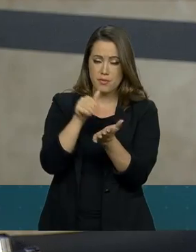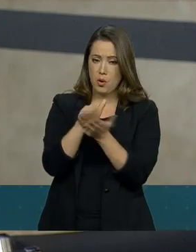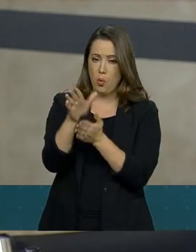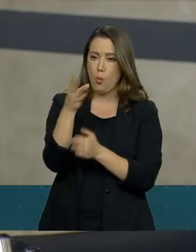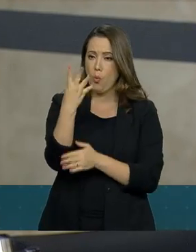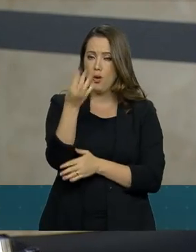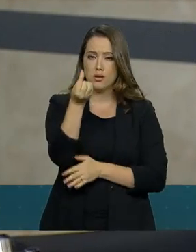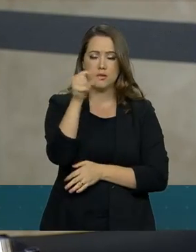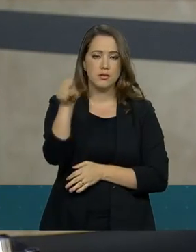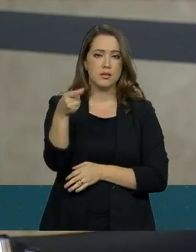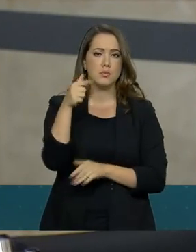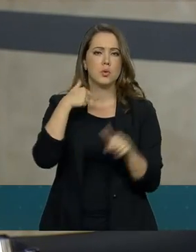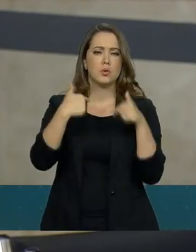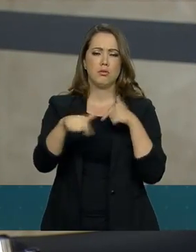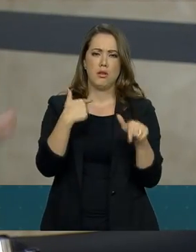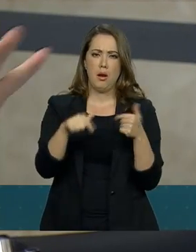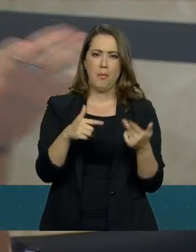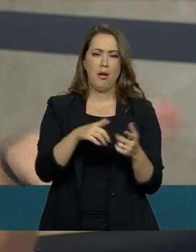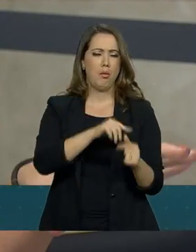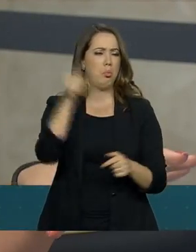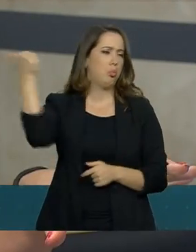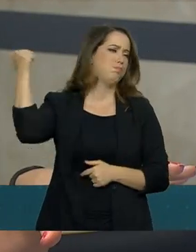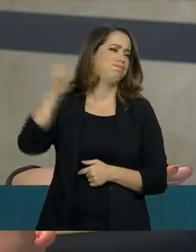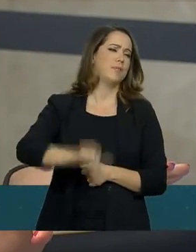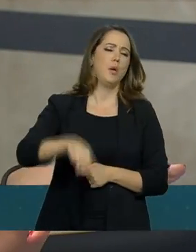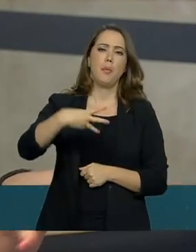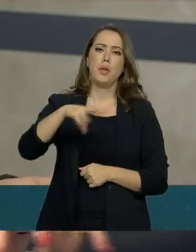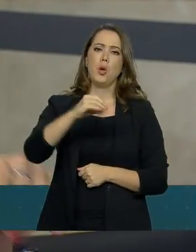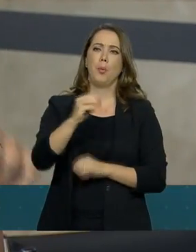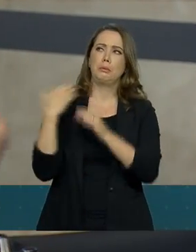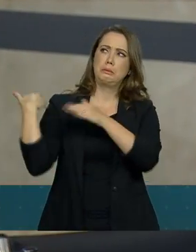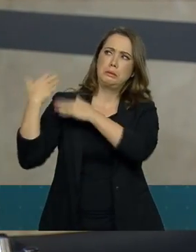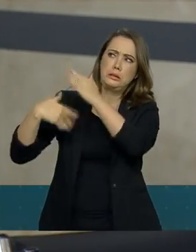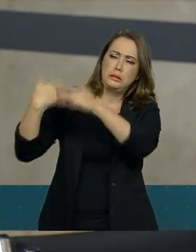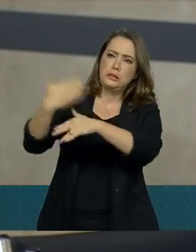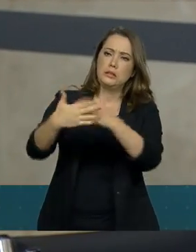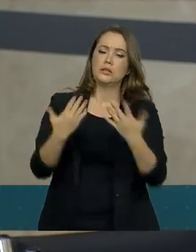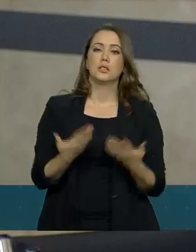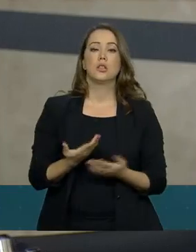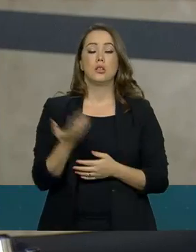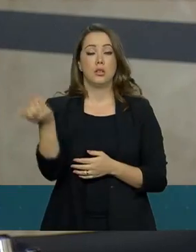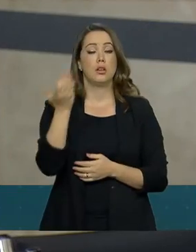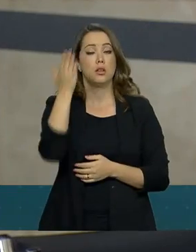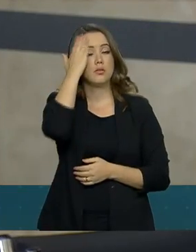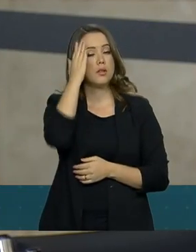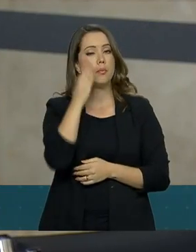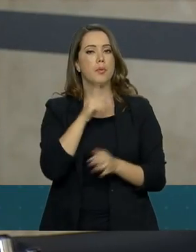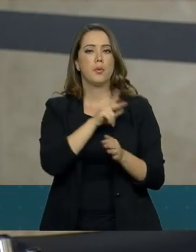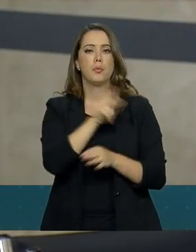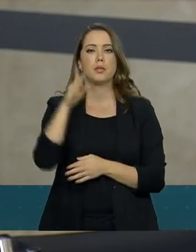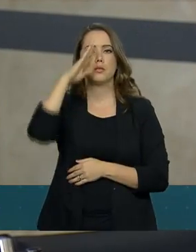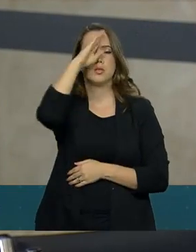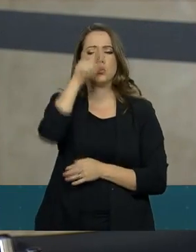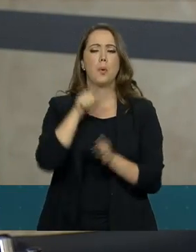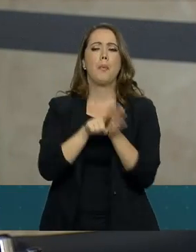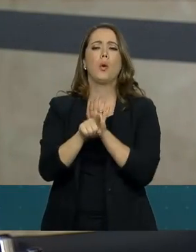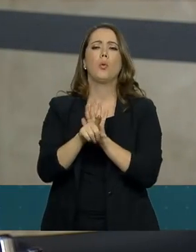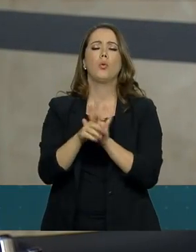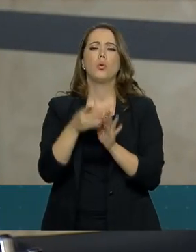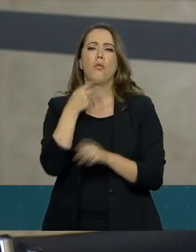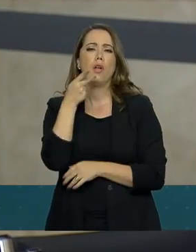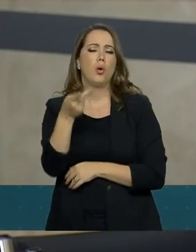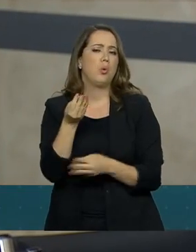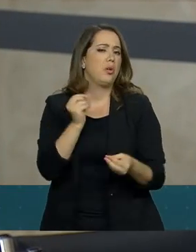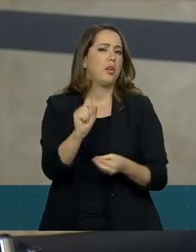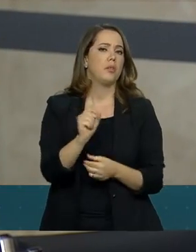Eu queria saber se o presidente comentou alguma coisa em relação a esse número do Caged. E aí, uma segunda questão. Hoje, o vice-presidente Hamilton Mourão falou